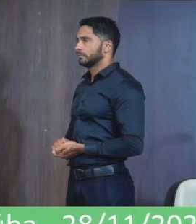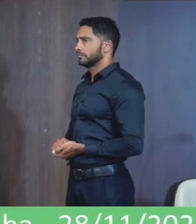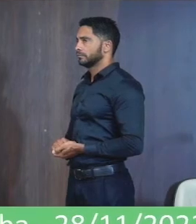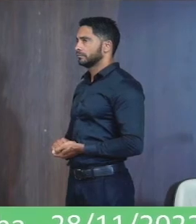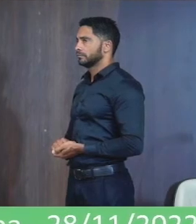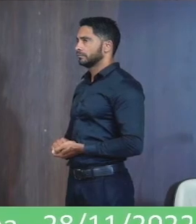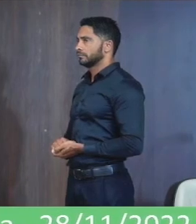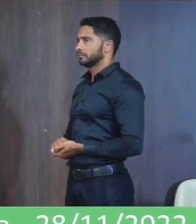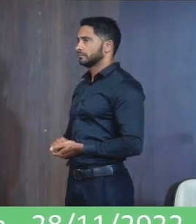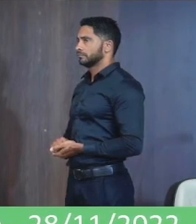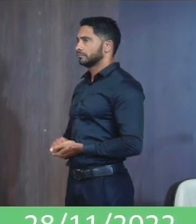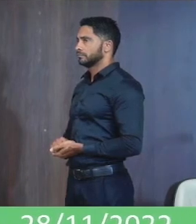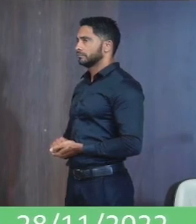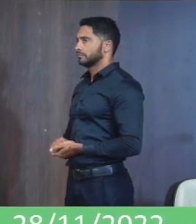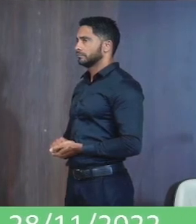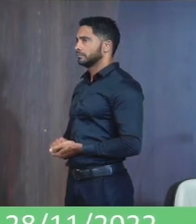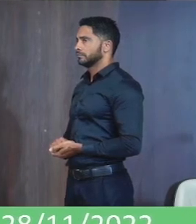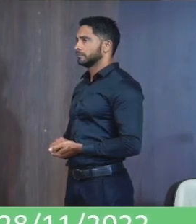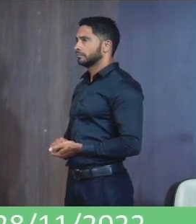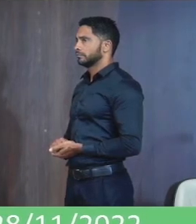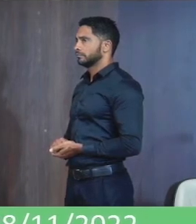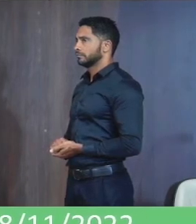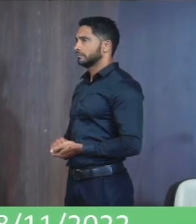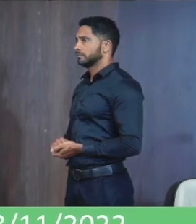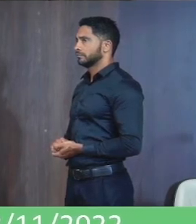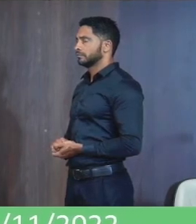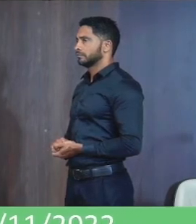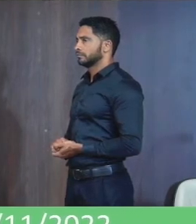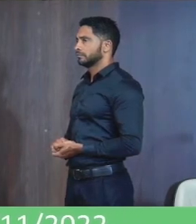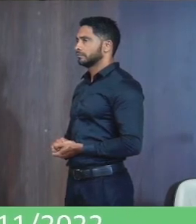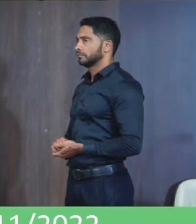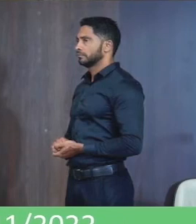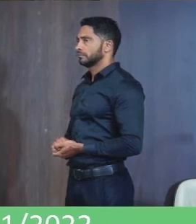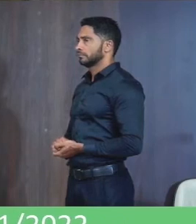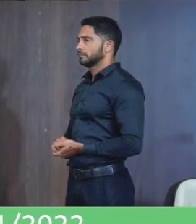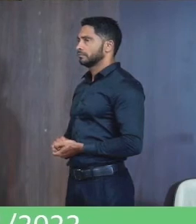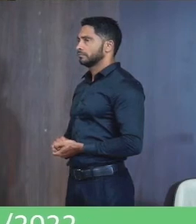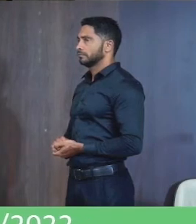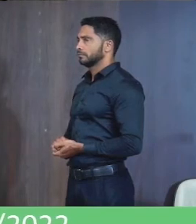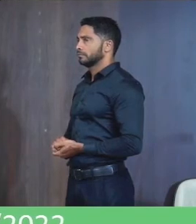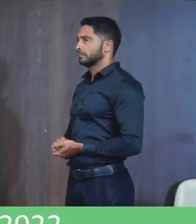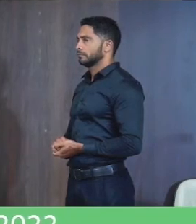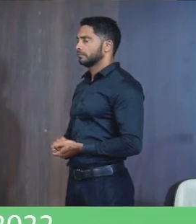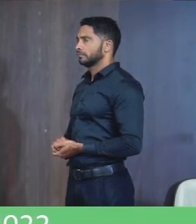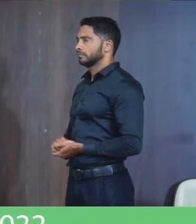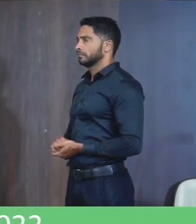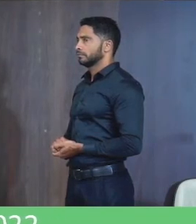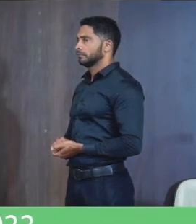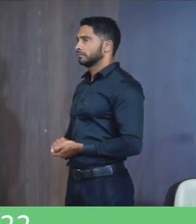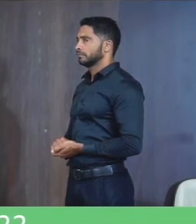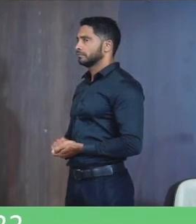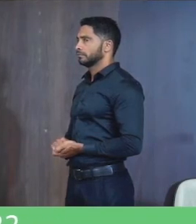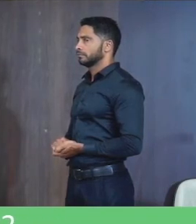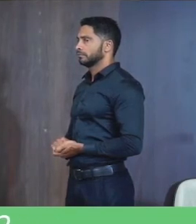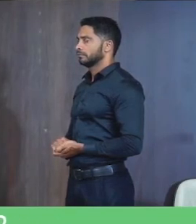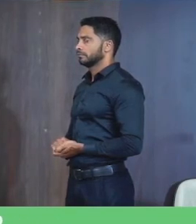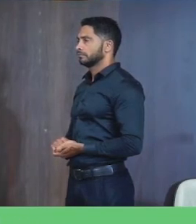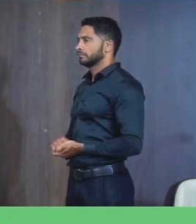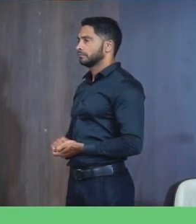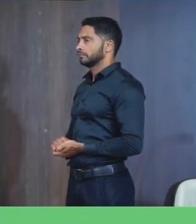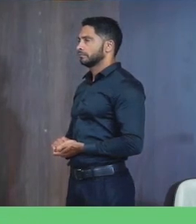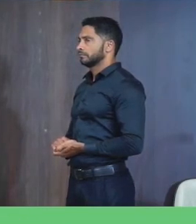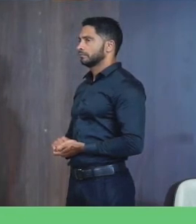agregos Flores se agitam Dobram galhos e porragem O clima